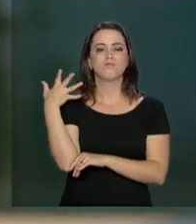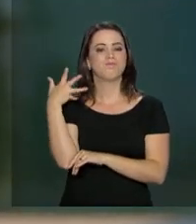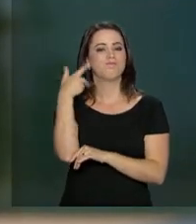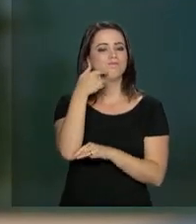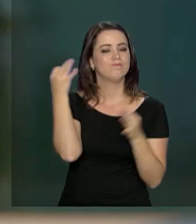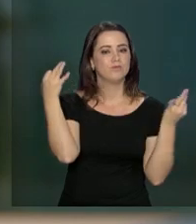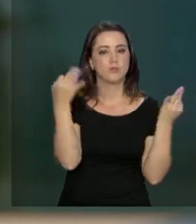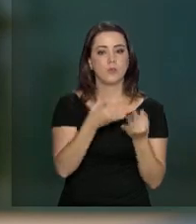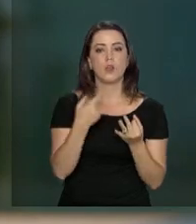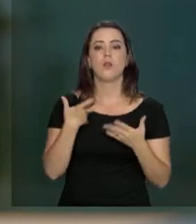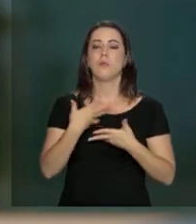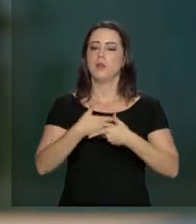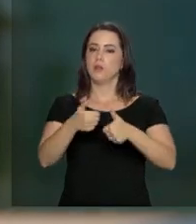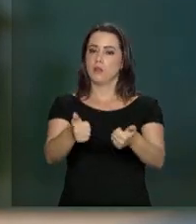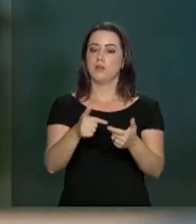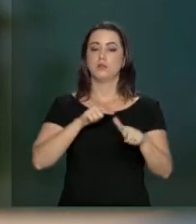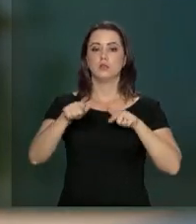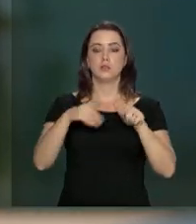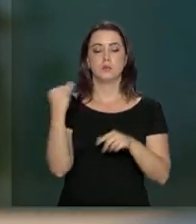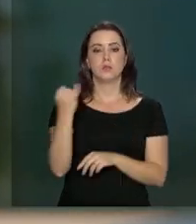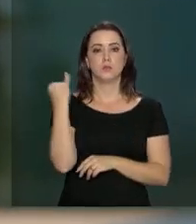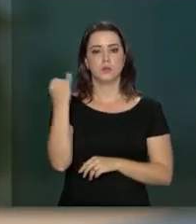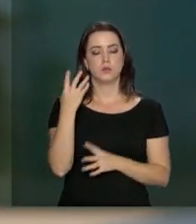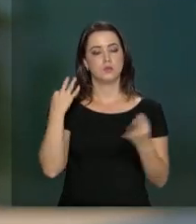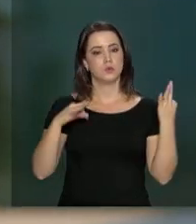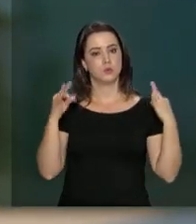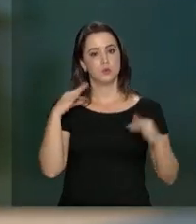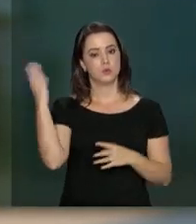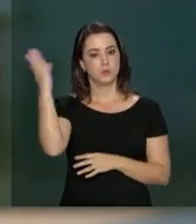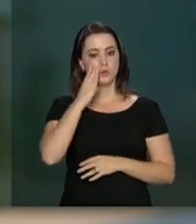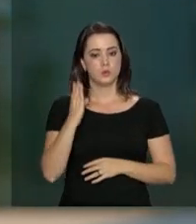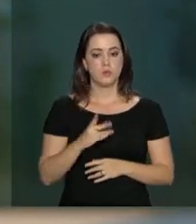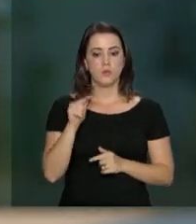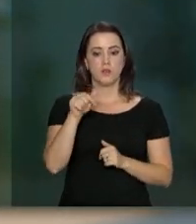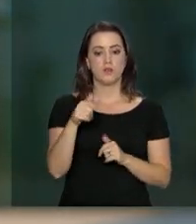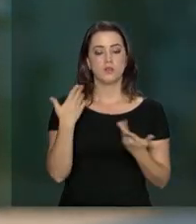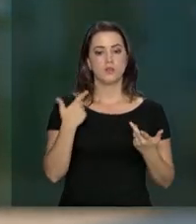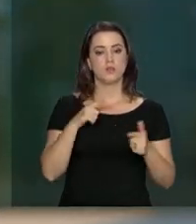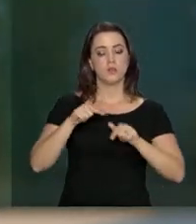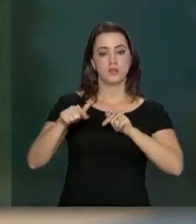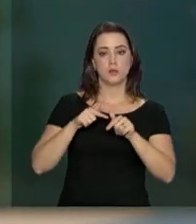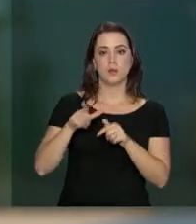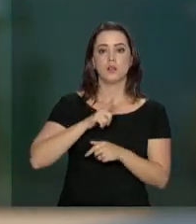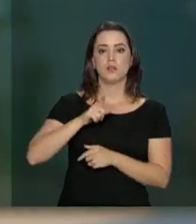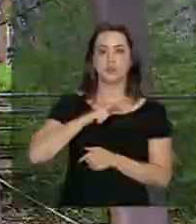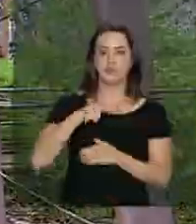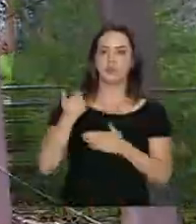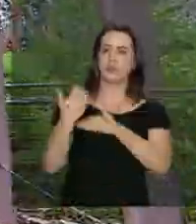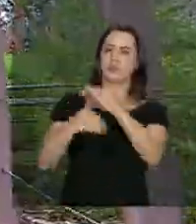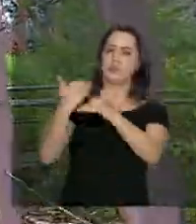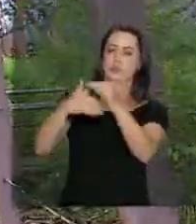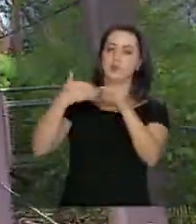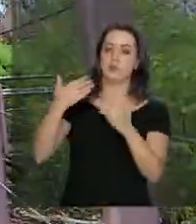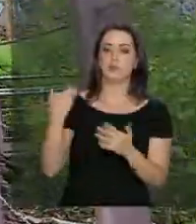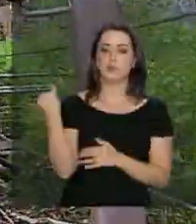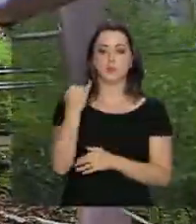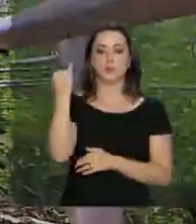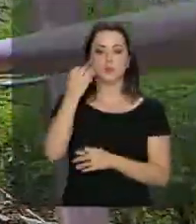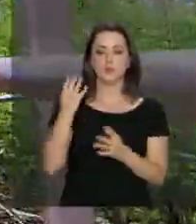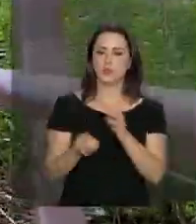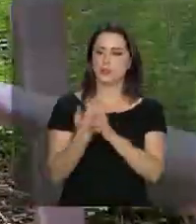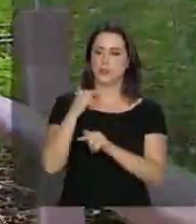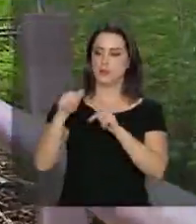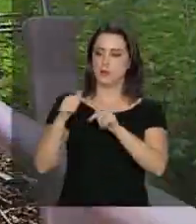que vai incrementar uma atividade tão importante de turismo no Brasil, uma atividade que tem um espaço para crescimento, para gerar